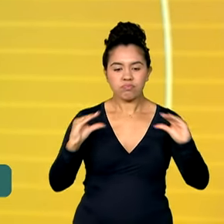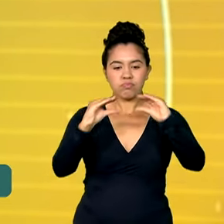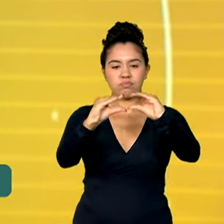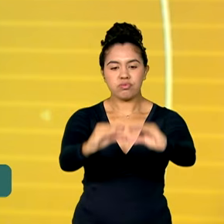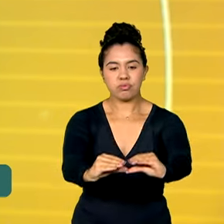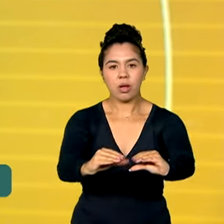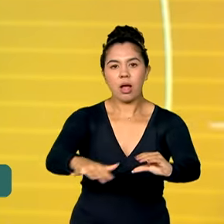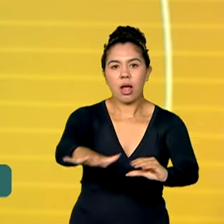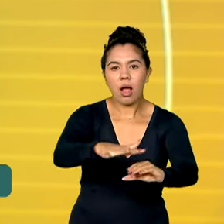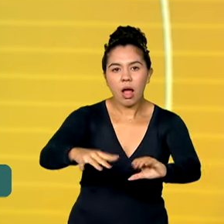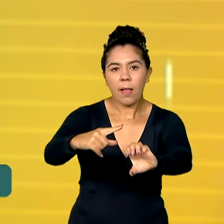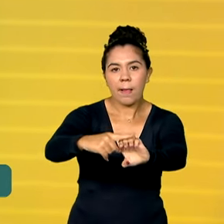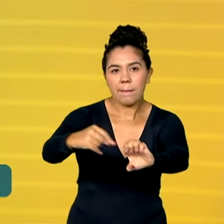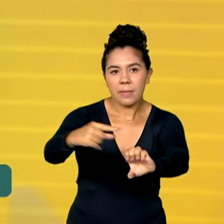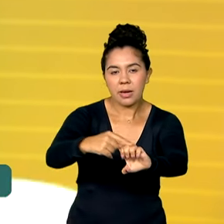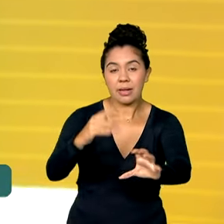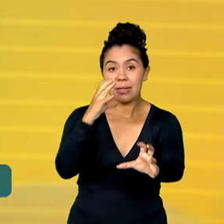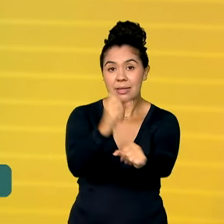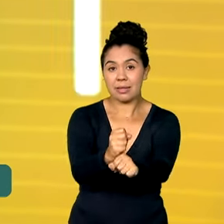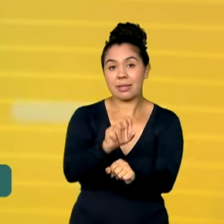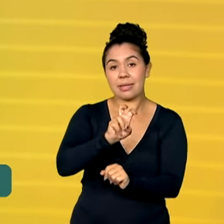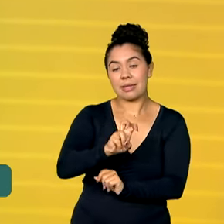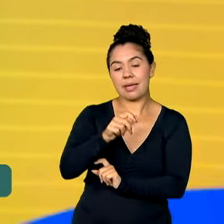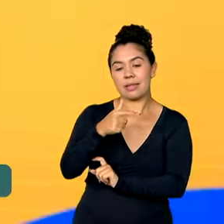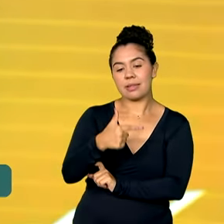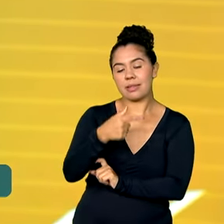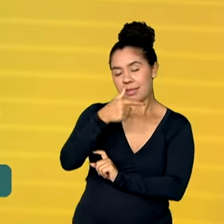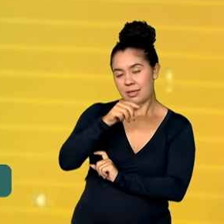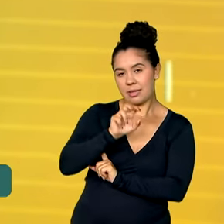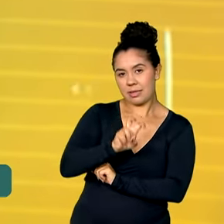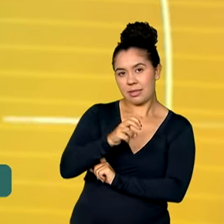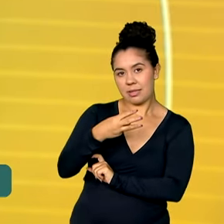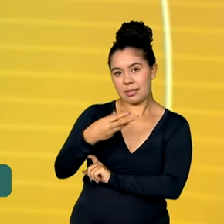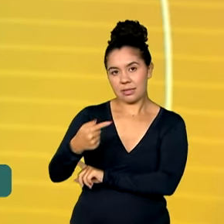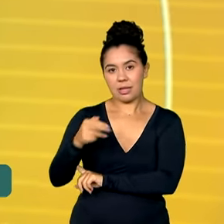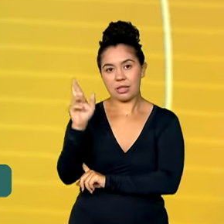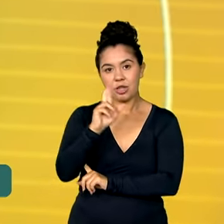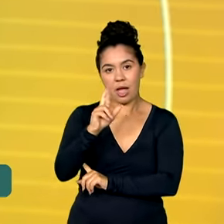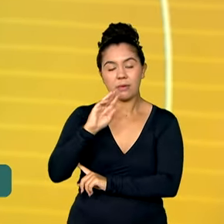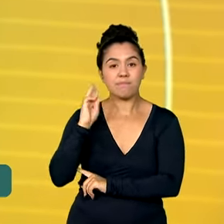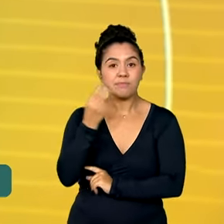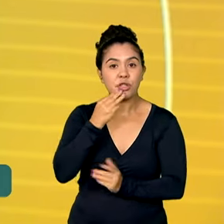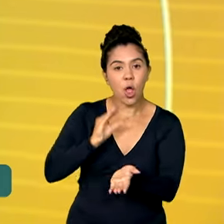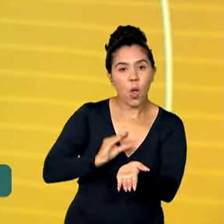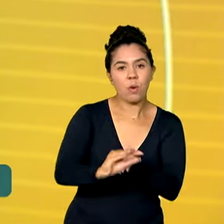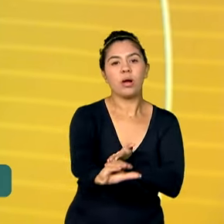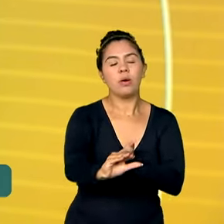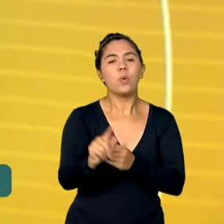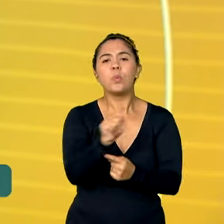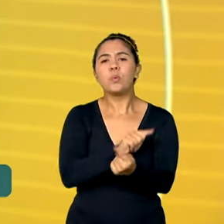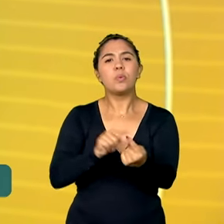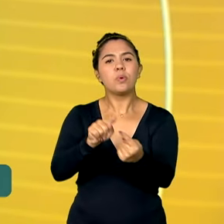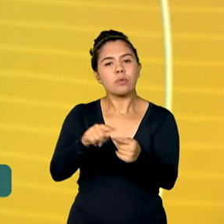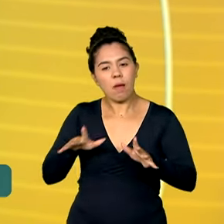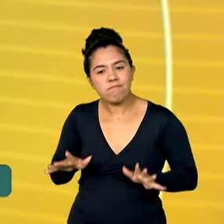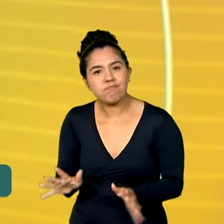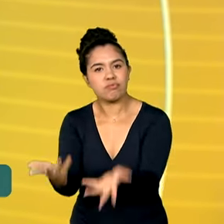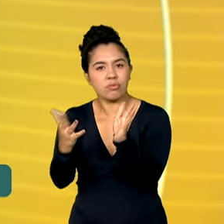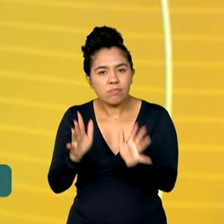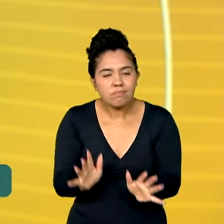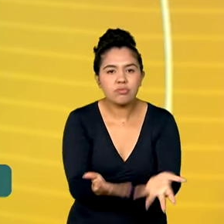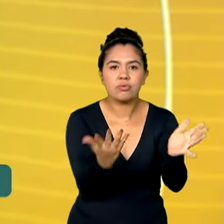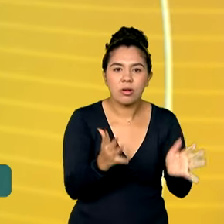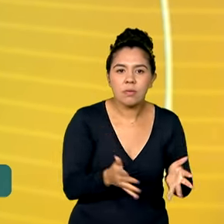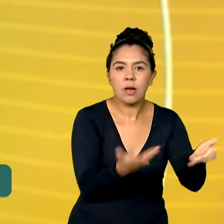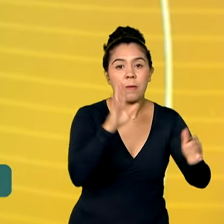537 milhões de reais. A meta é desenvolver estratégias para ajudar principalmente os empreendedores